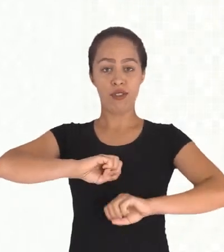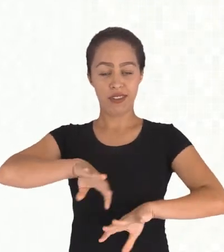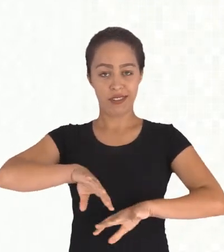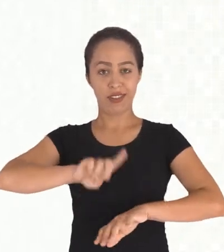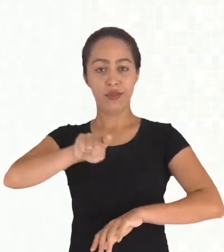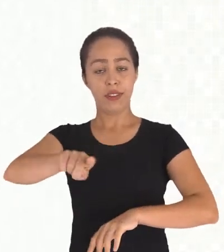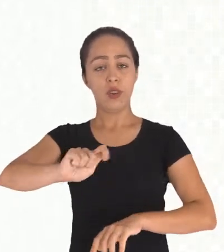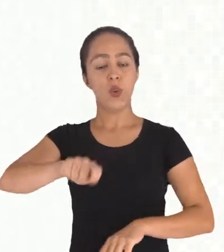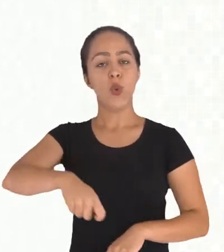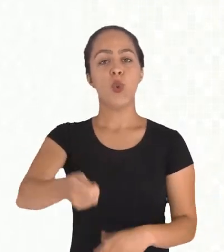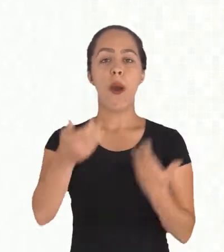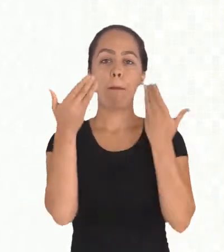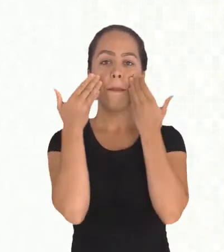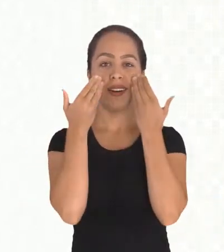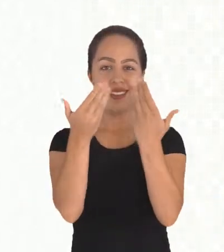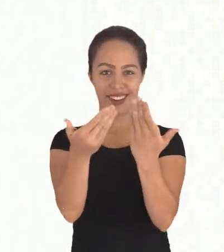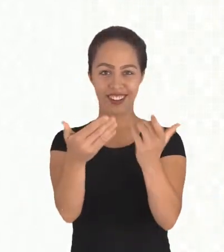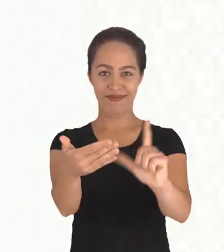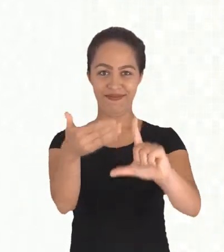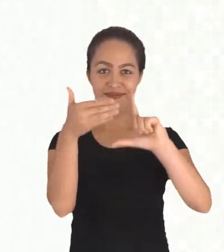webconferência de demonstração